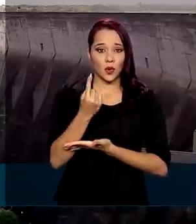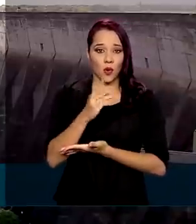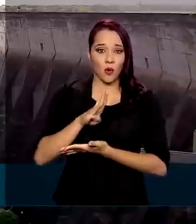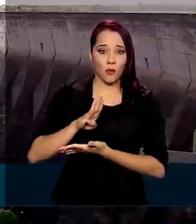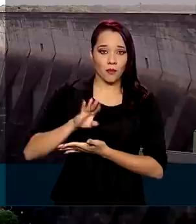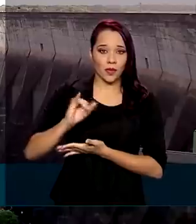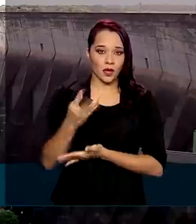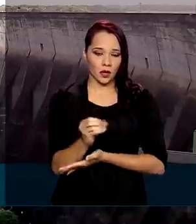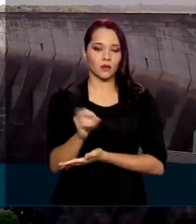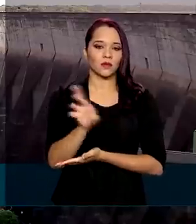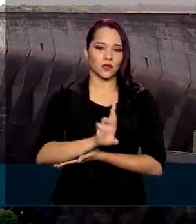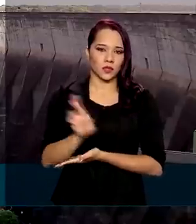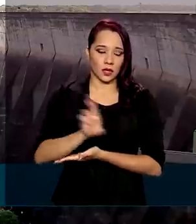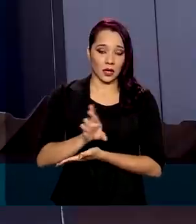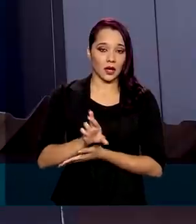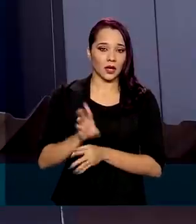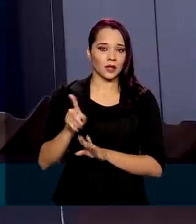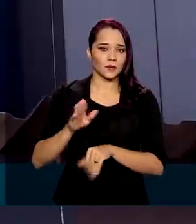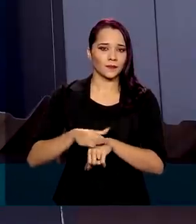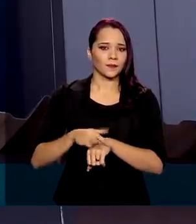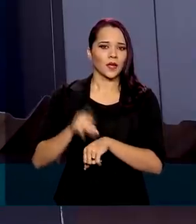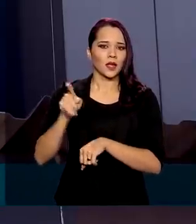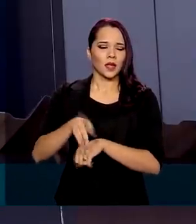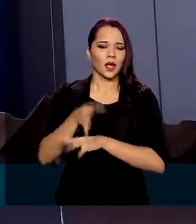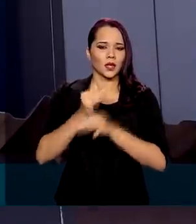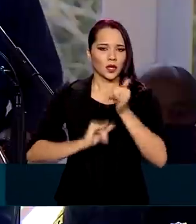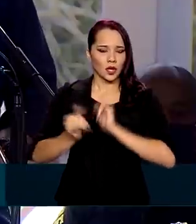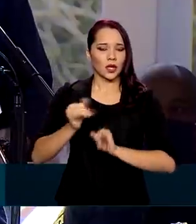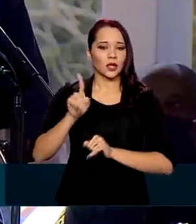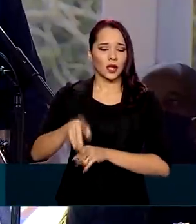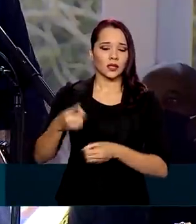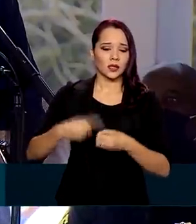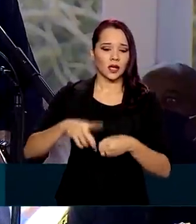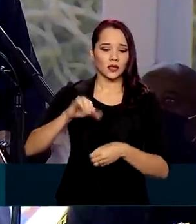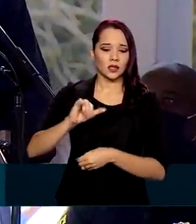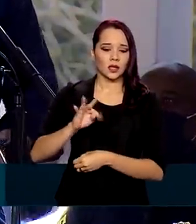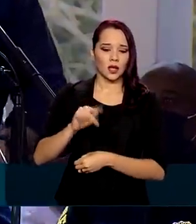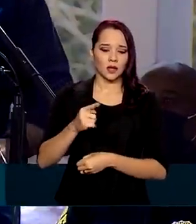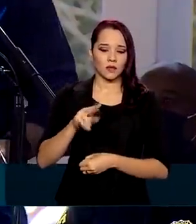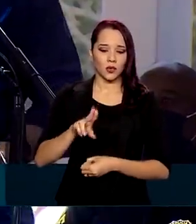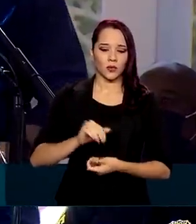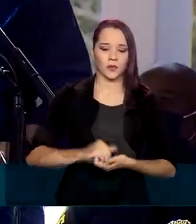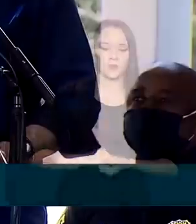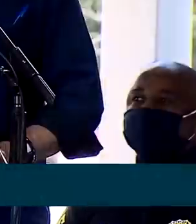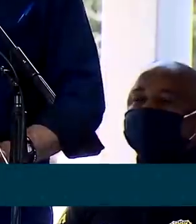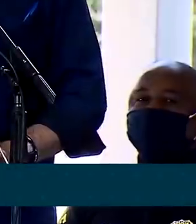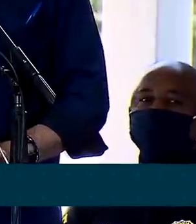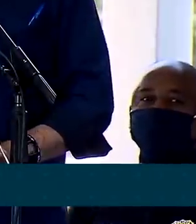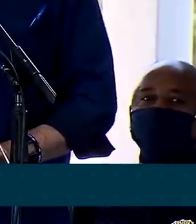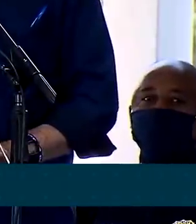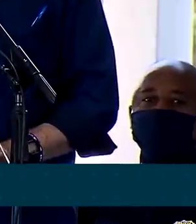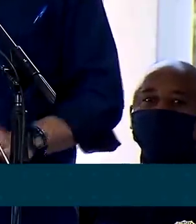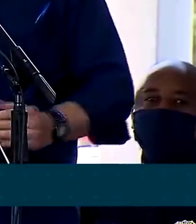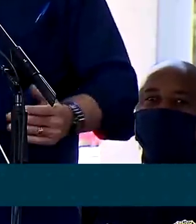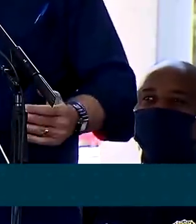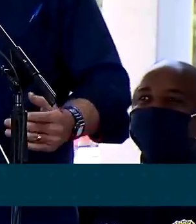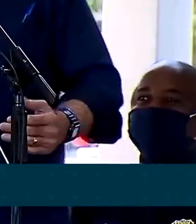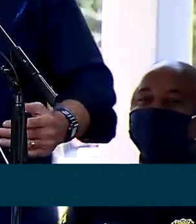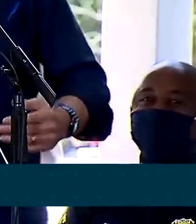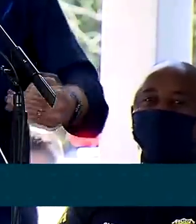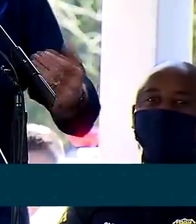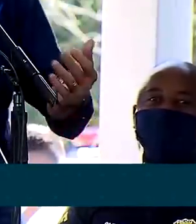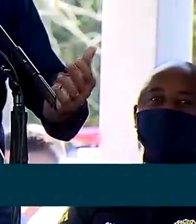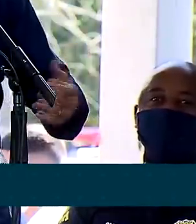bilhão de reais vindos da hidrelétrica de Itaipu. A Itaipu Binacional é um orgulho para todos nós, não